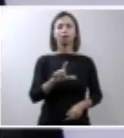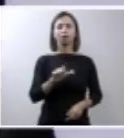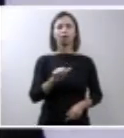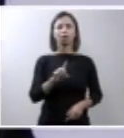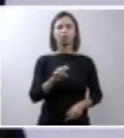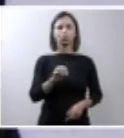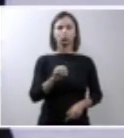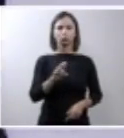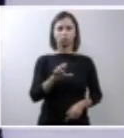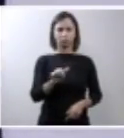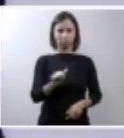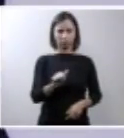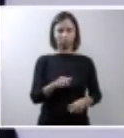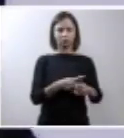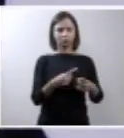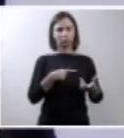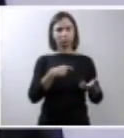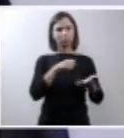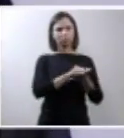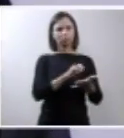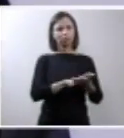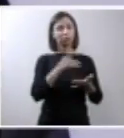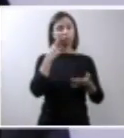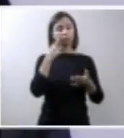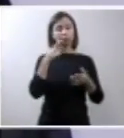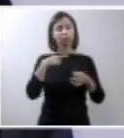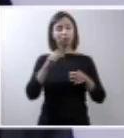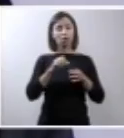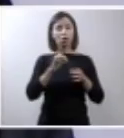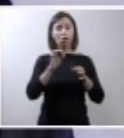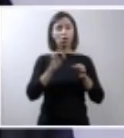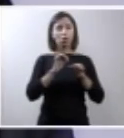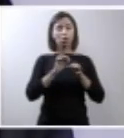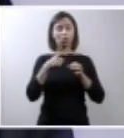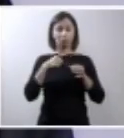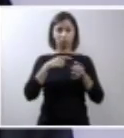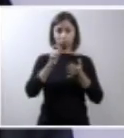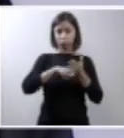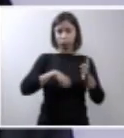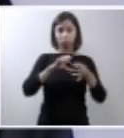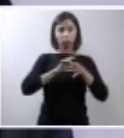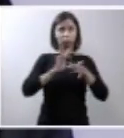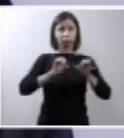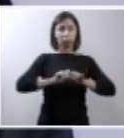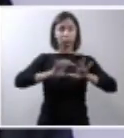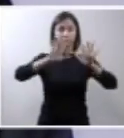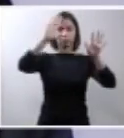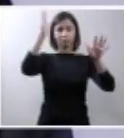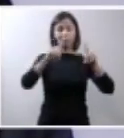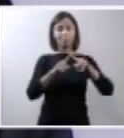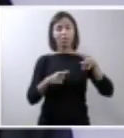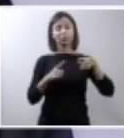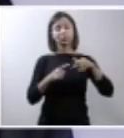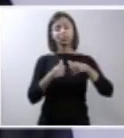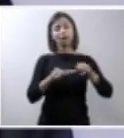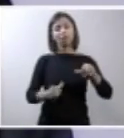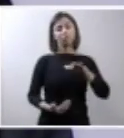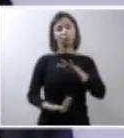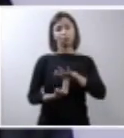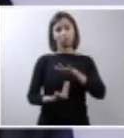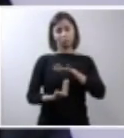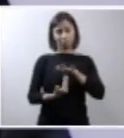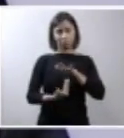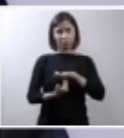observância obrigatória em todo o território nacional, teve a sua vigência limitada pela